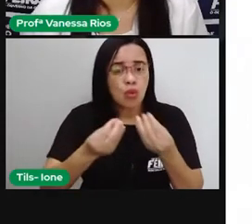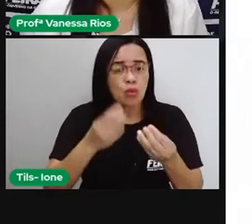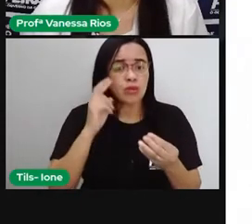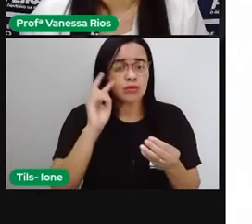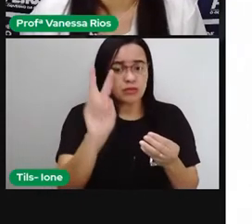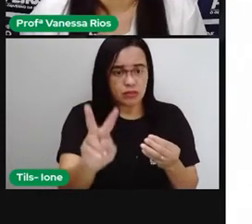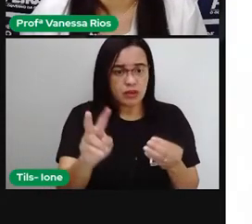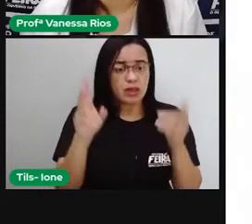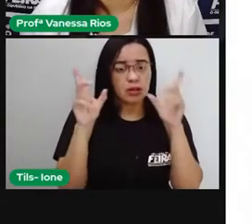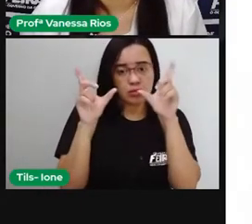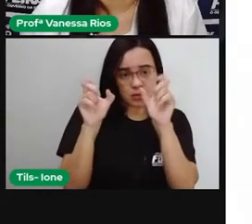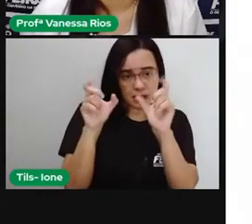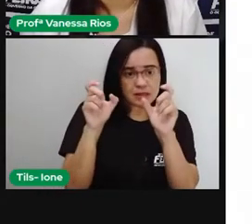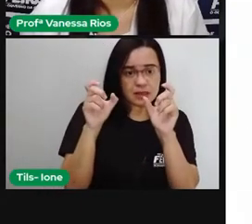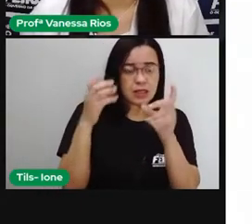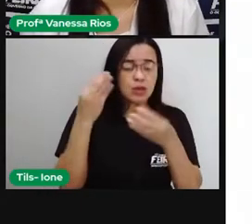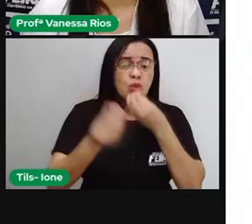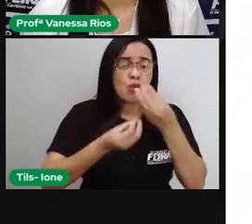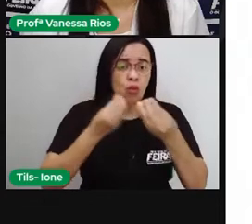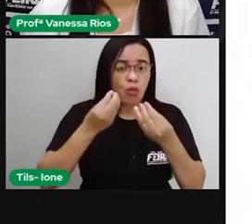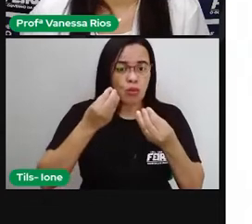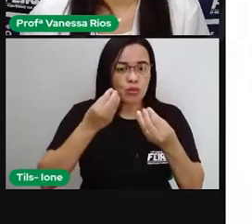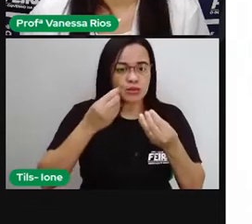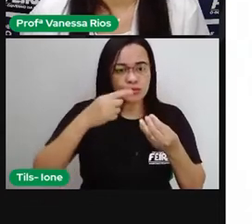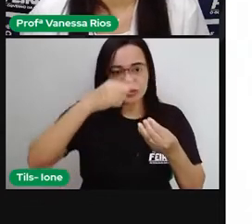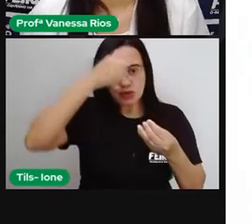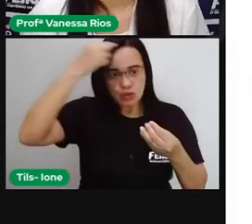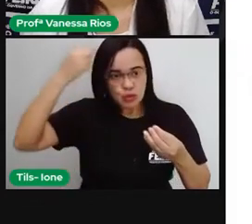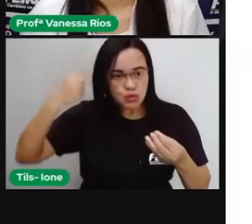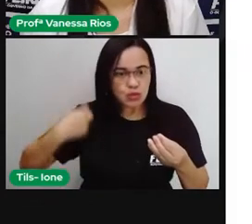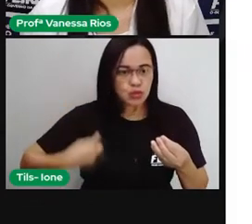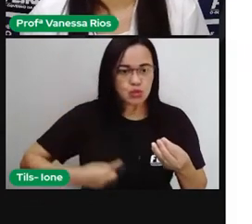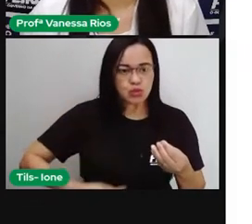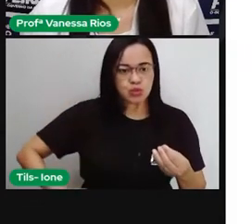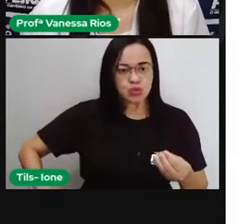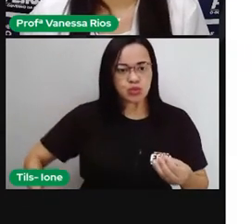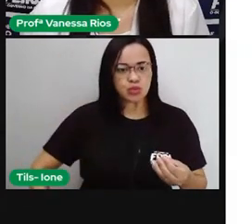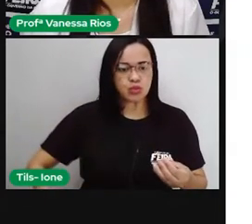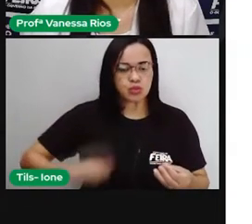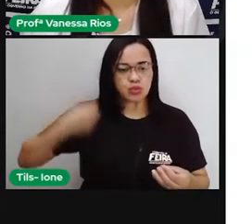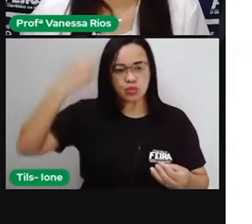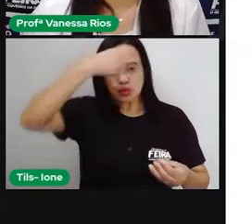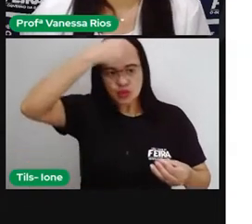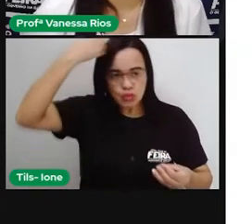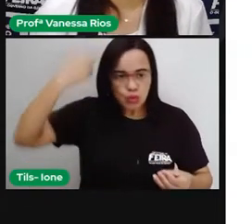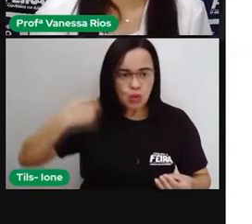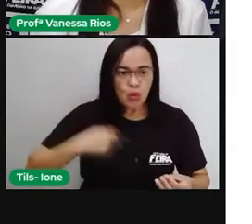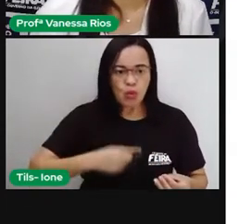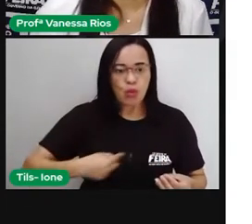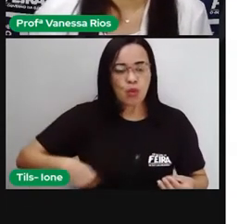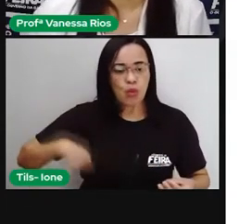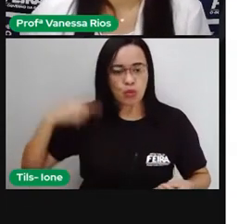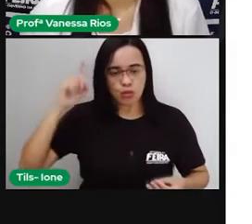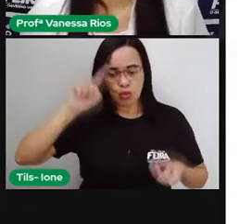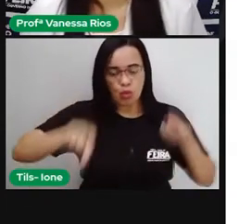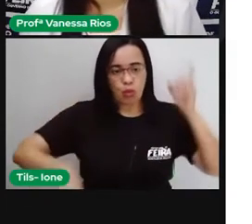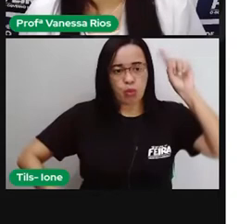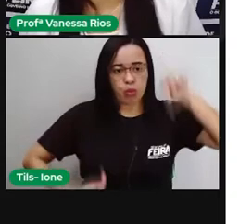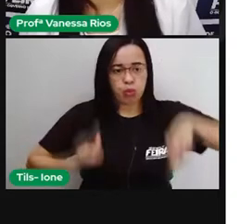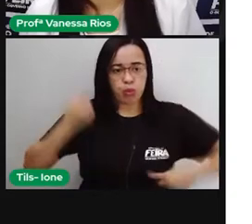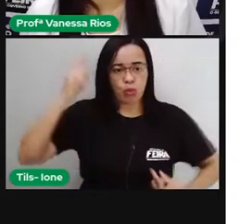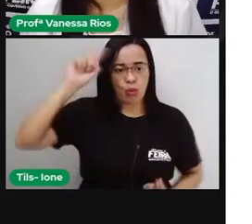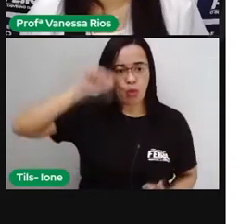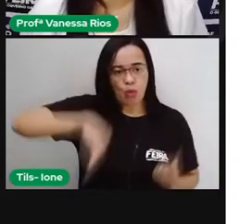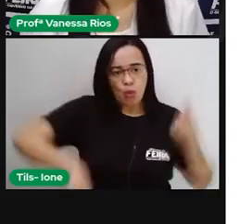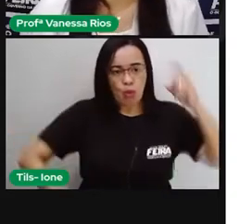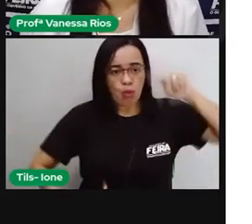observar isso acontecendo, não é? E aí a gente observa, quando olha o sistema circulatório, uma partinha